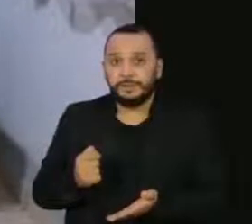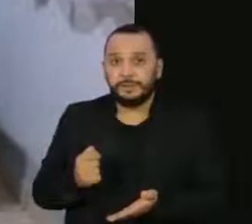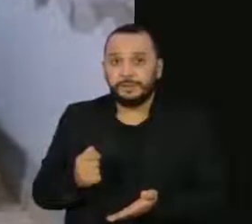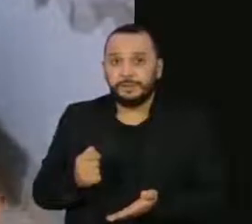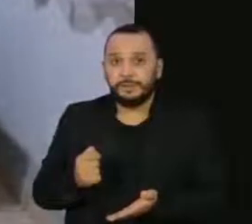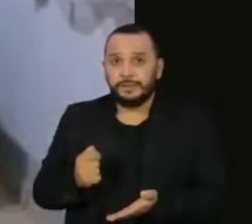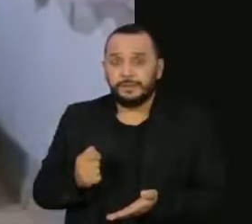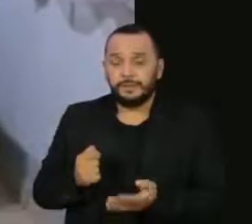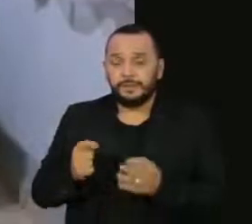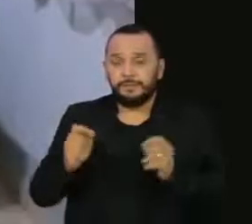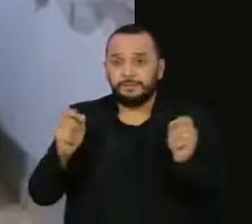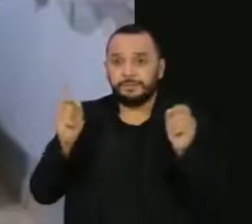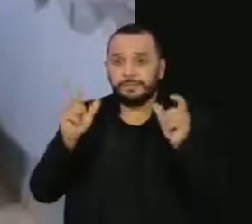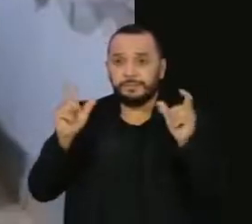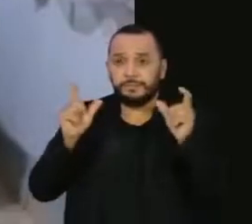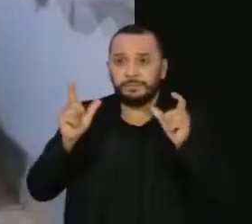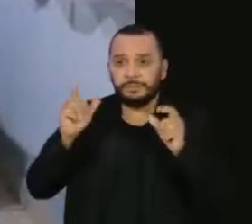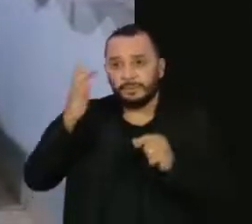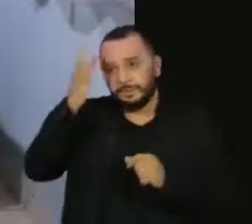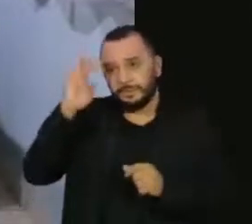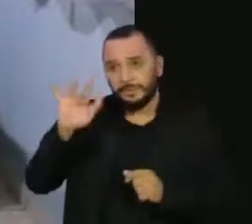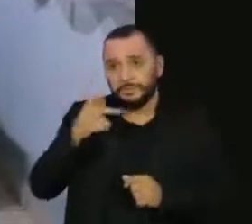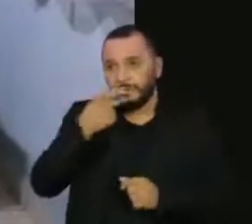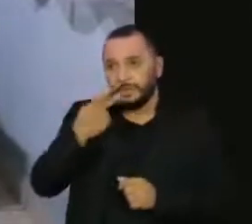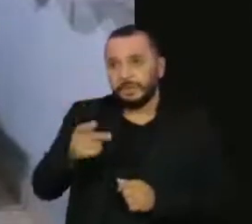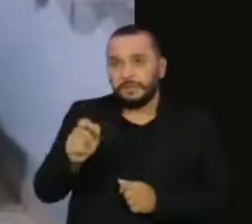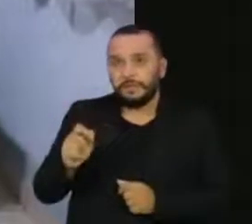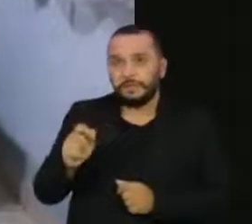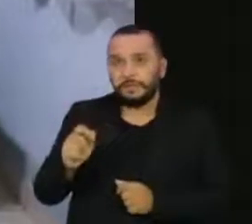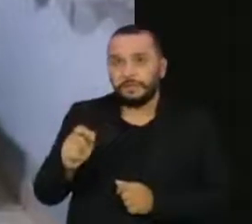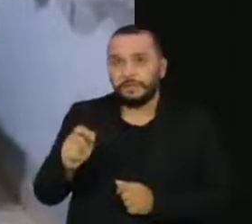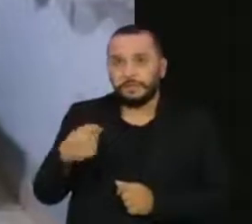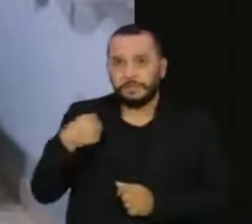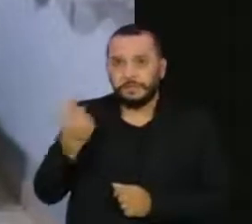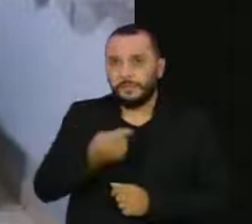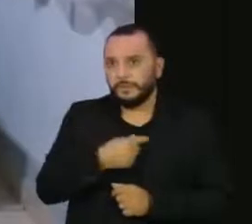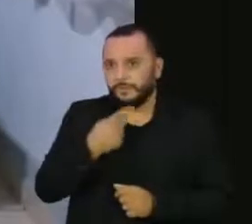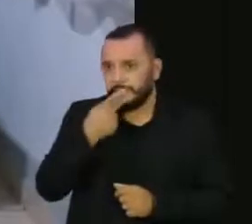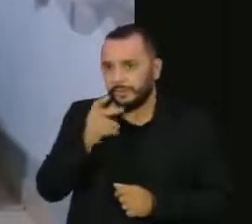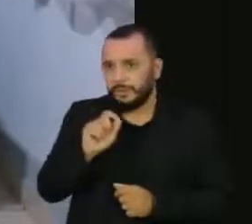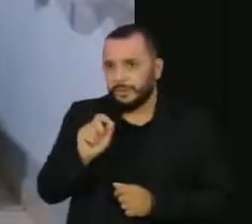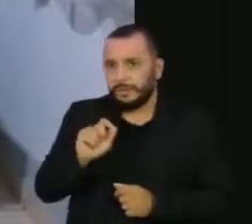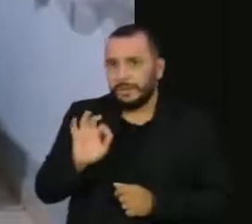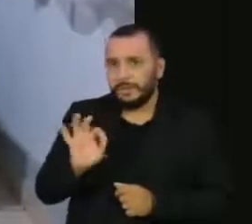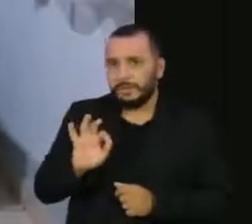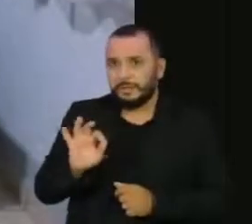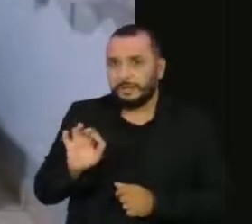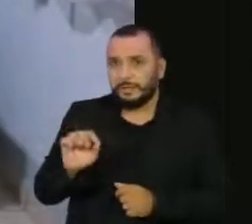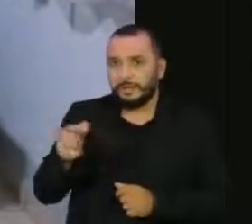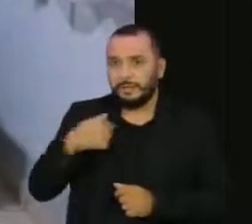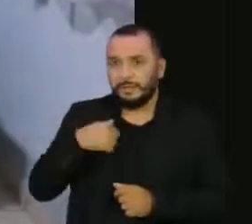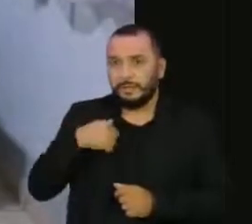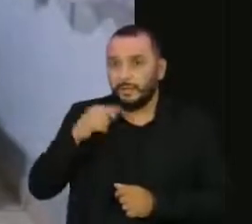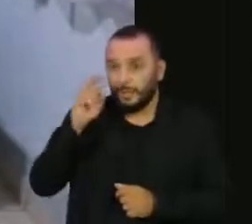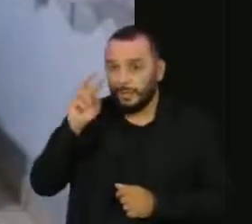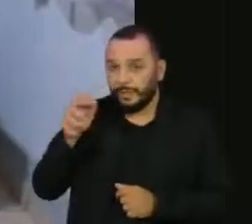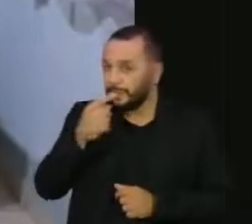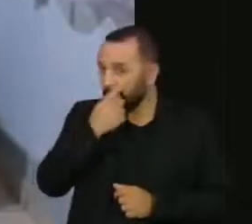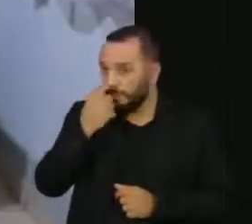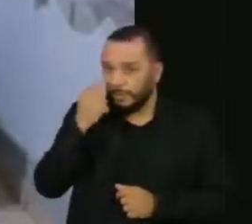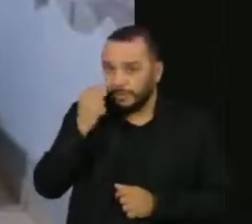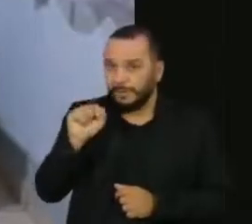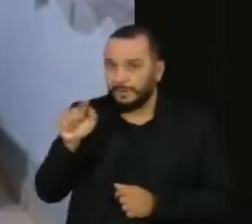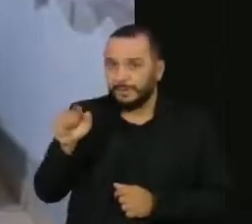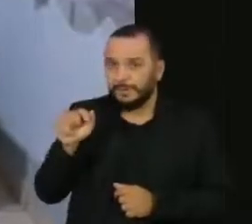Eu fiquei sem saber o que dizer. E aí, a gente não falou nada. Eu só olhei no olho dele. Aí, ele olhou para mim e fez assim, ó.